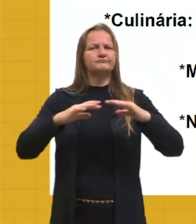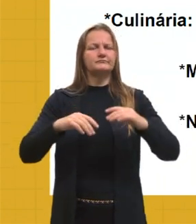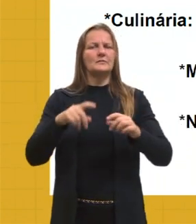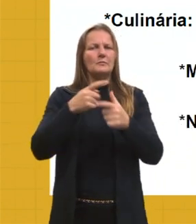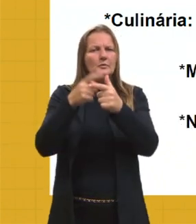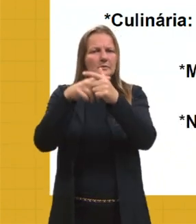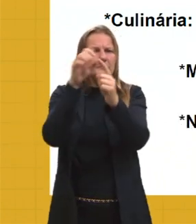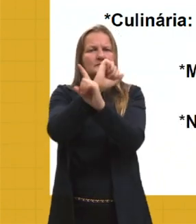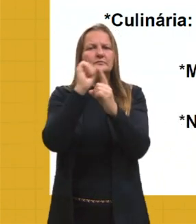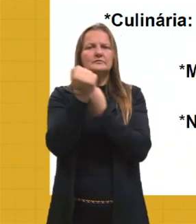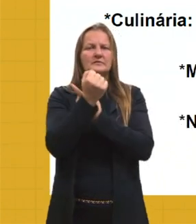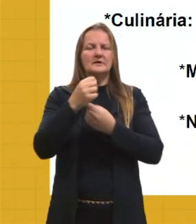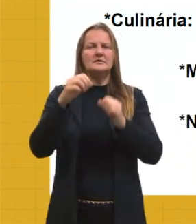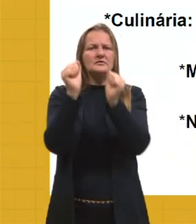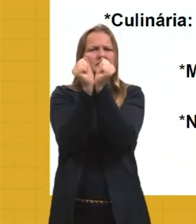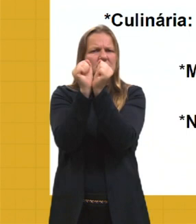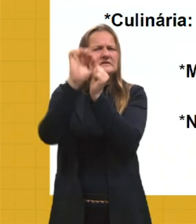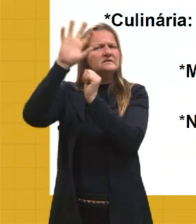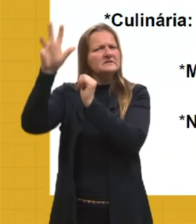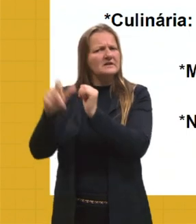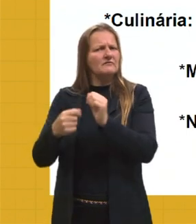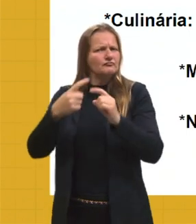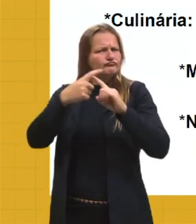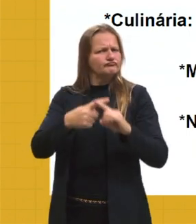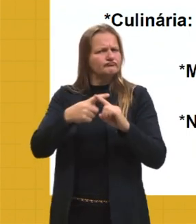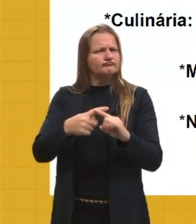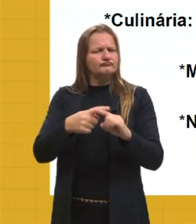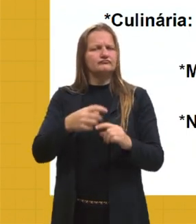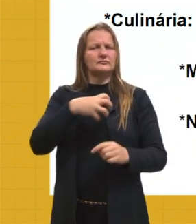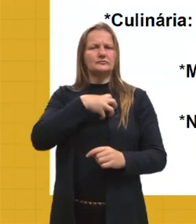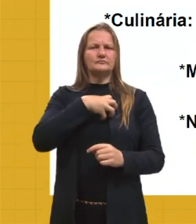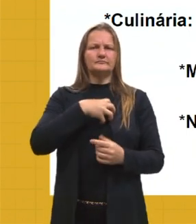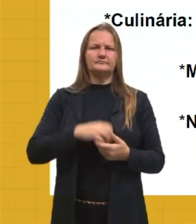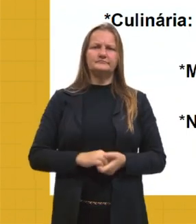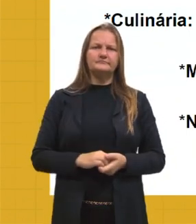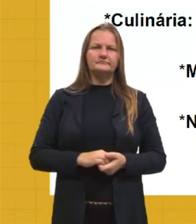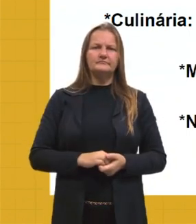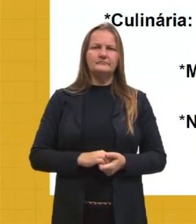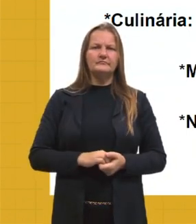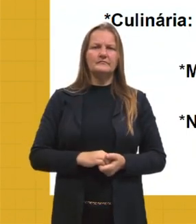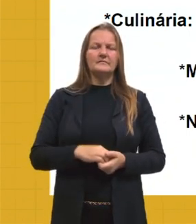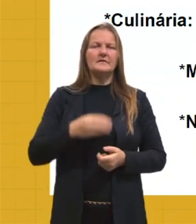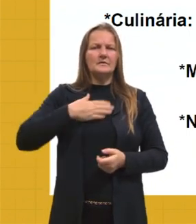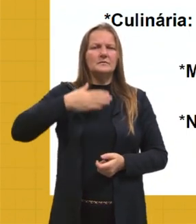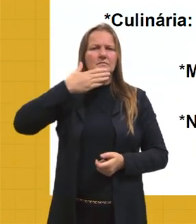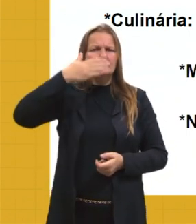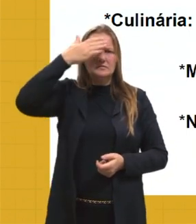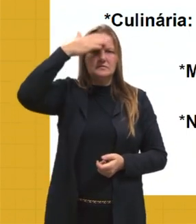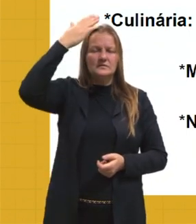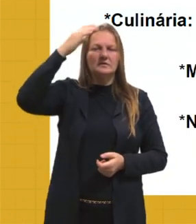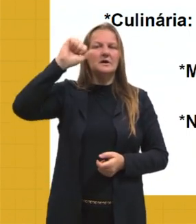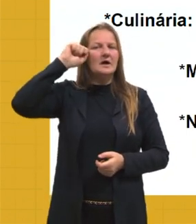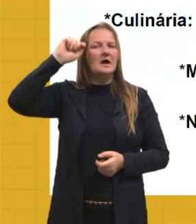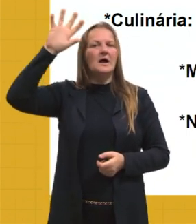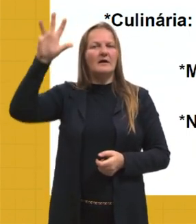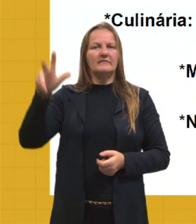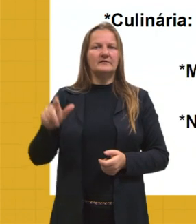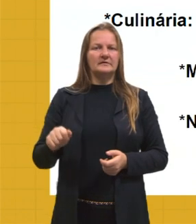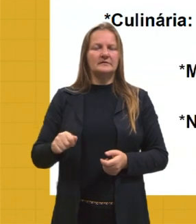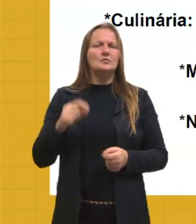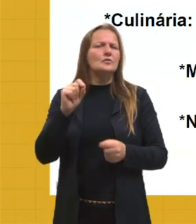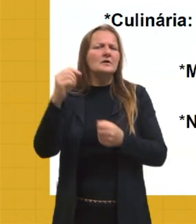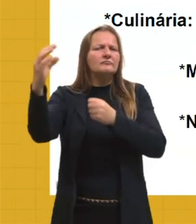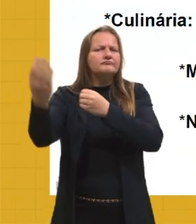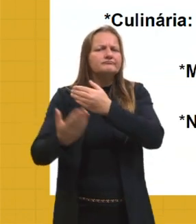problemas sociais que os escravos enfrentavam na Bahia, os Malês de origem islâmica africana. O que eles